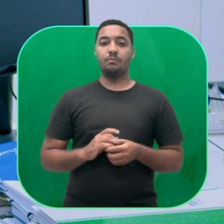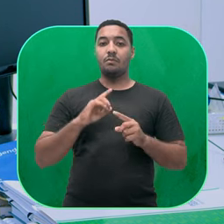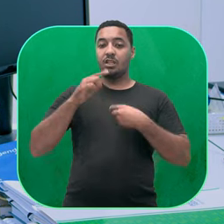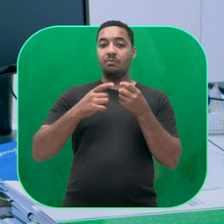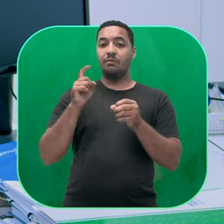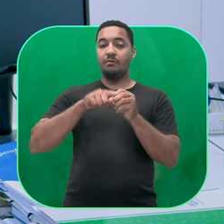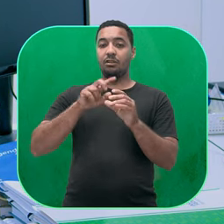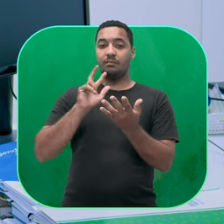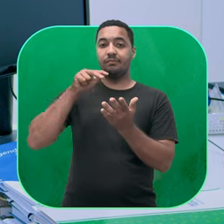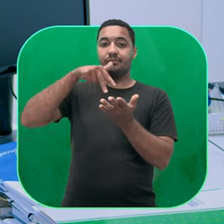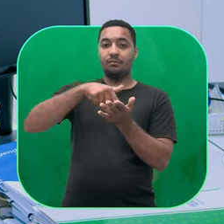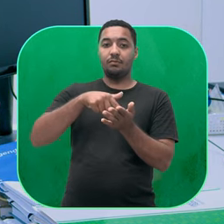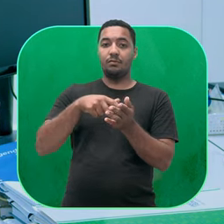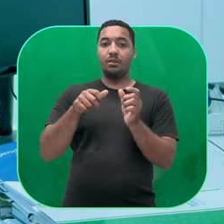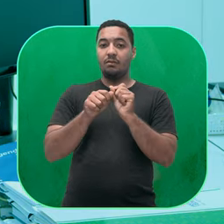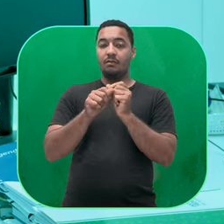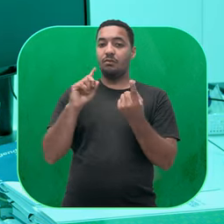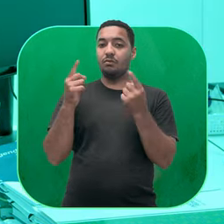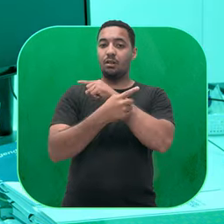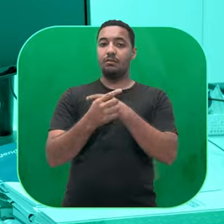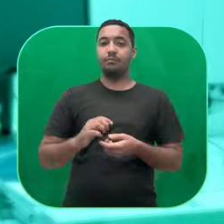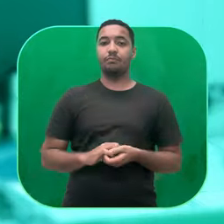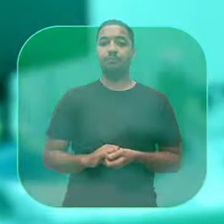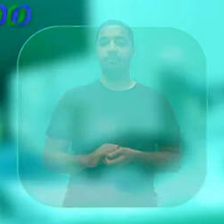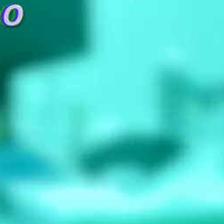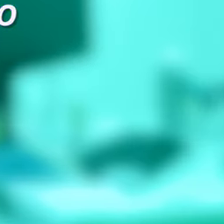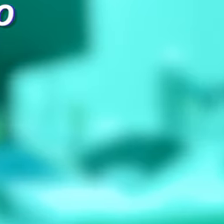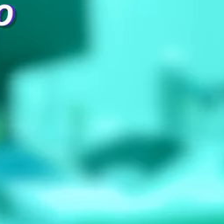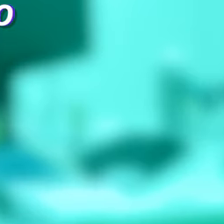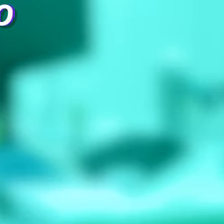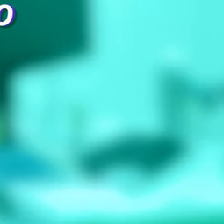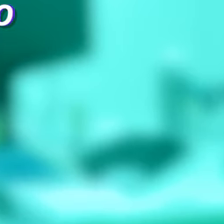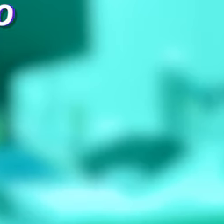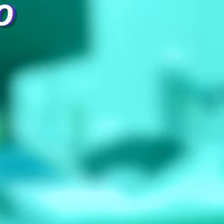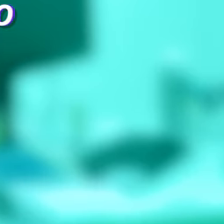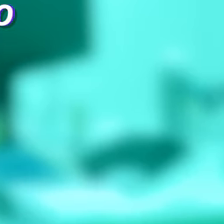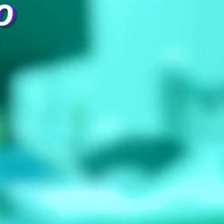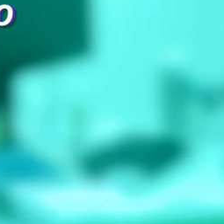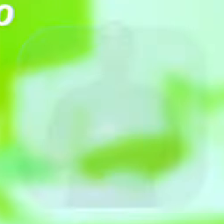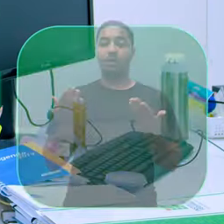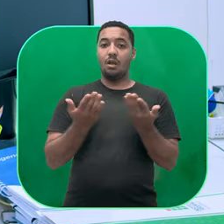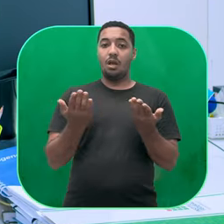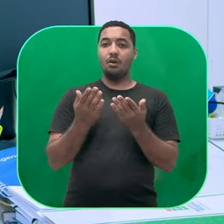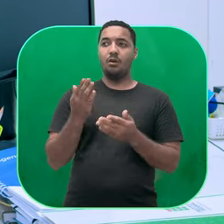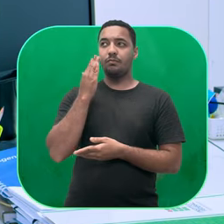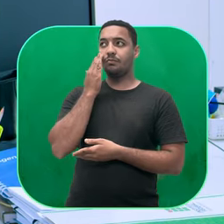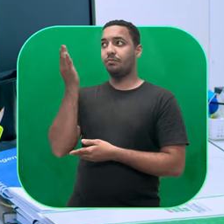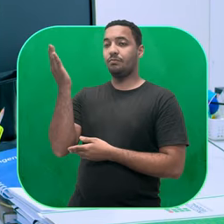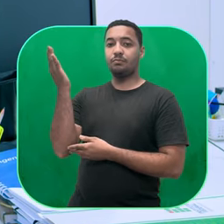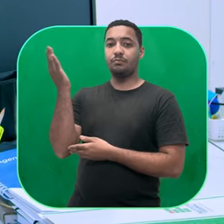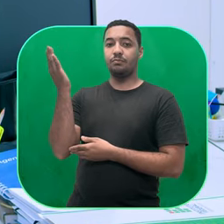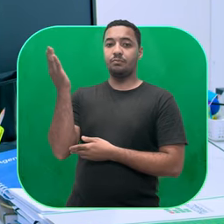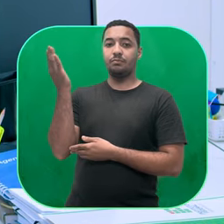esquerda sobre a palma da sua mão direita e puxe na direção do seu corpo. Retorne os braços à posição inicial e repita do outro lado. Eleve os braços